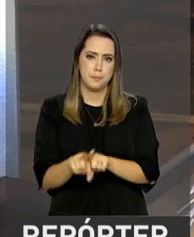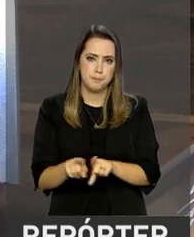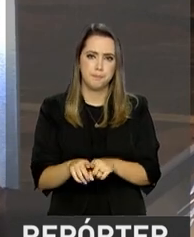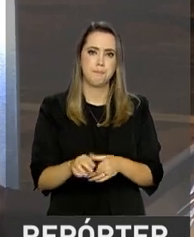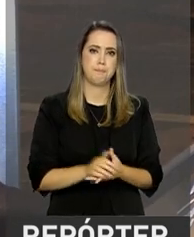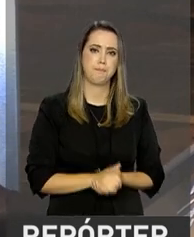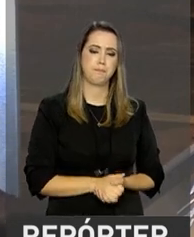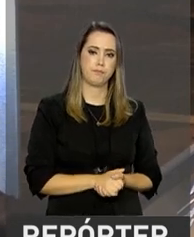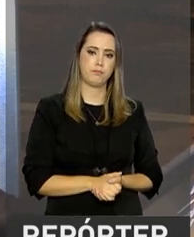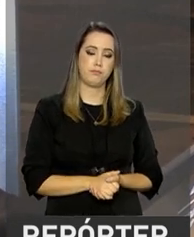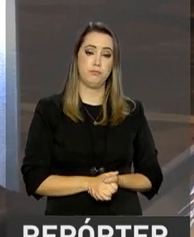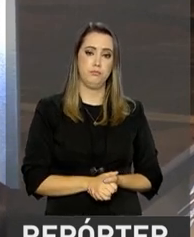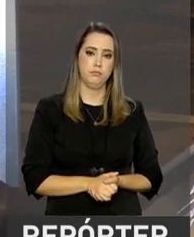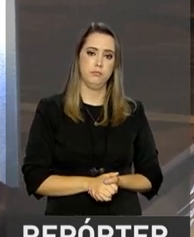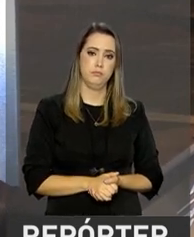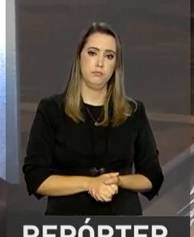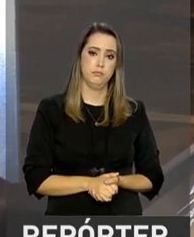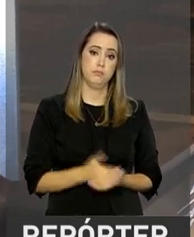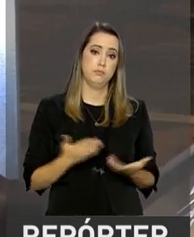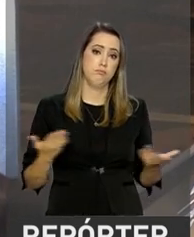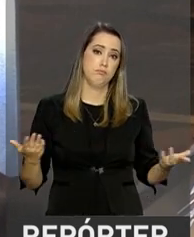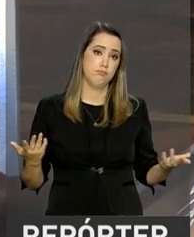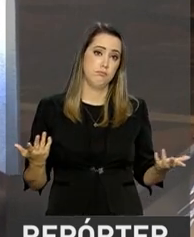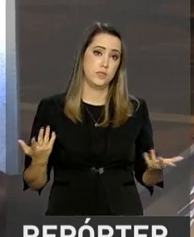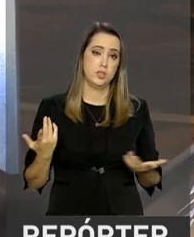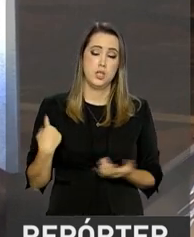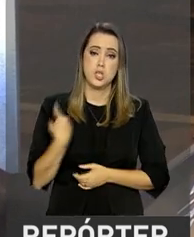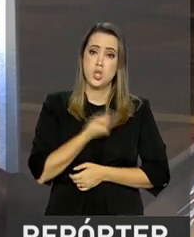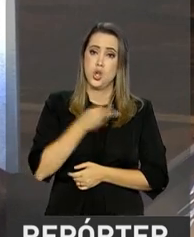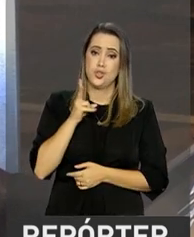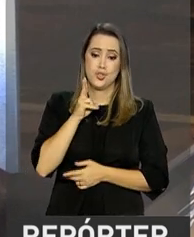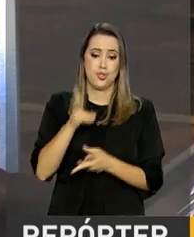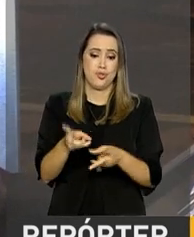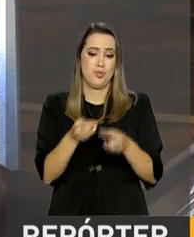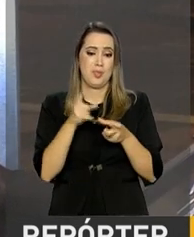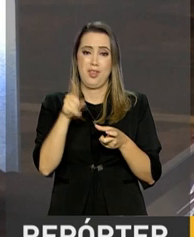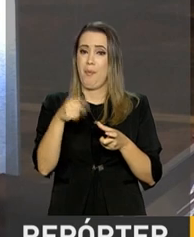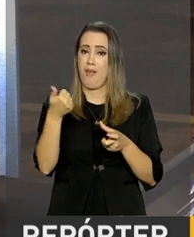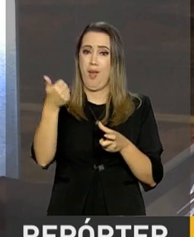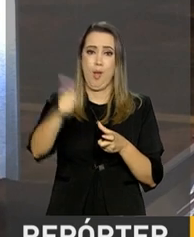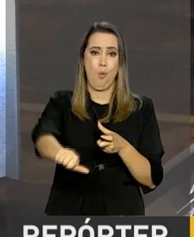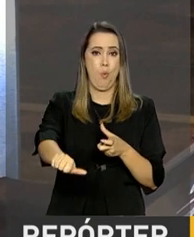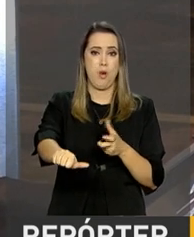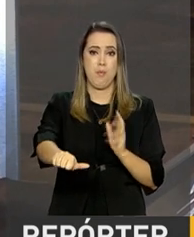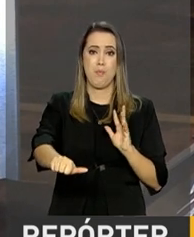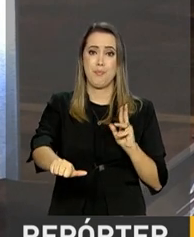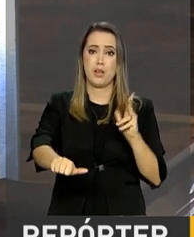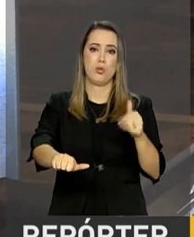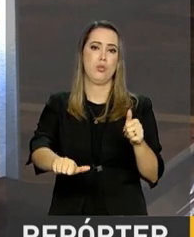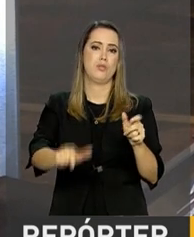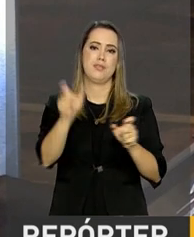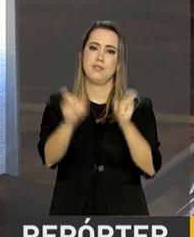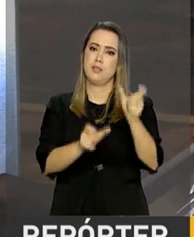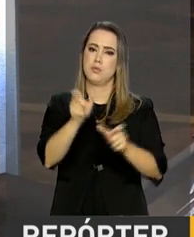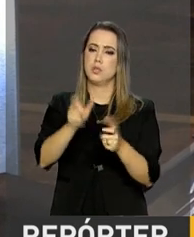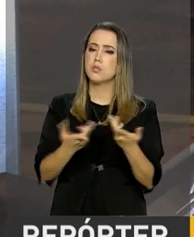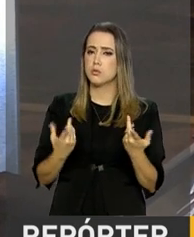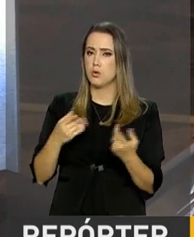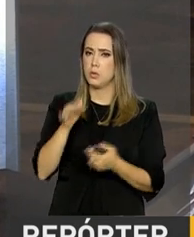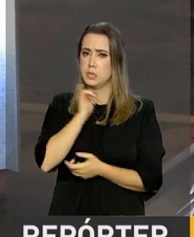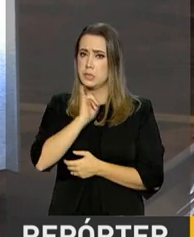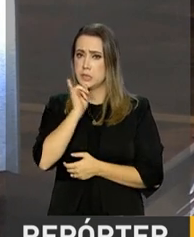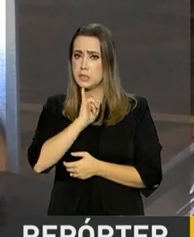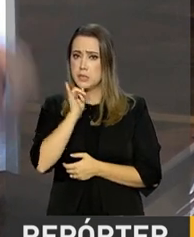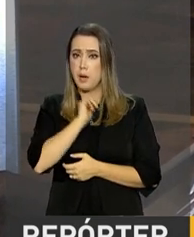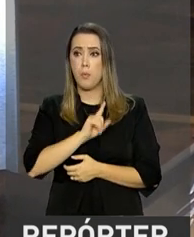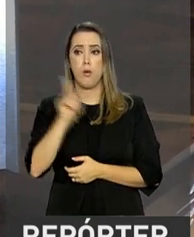A nossa visão é que é negativo para todos os envolvidos. É bastante negativo, por exemplo, para a